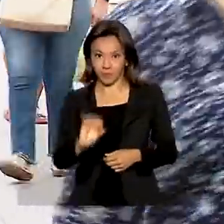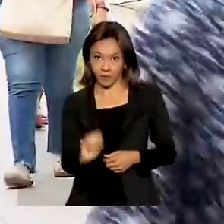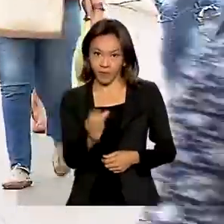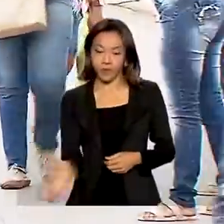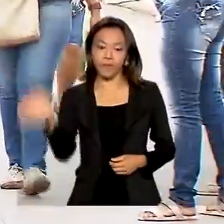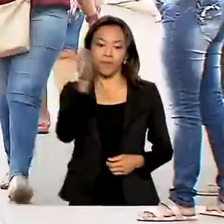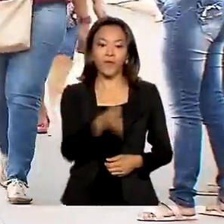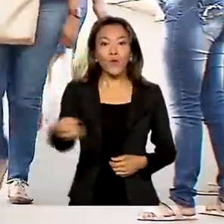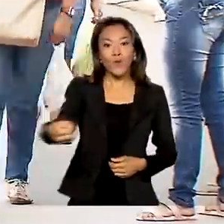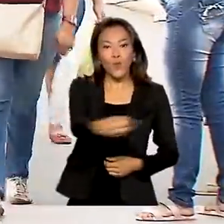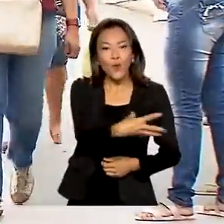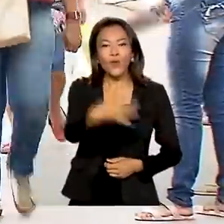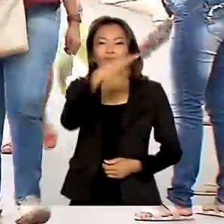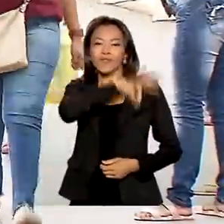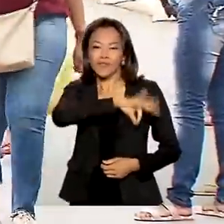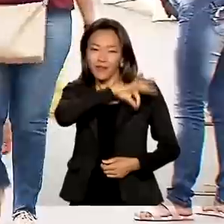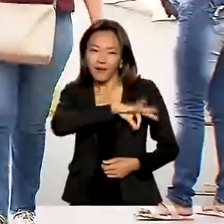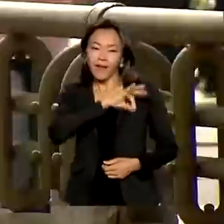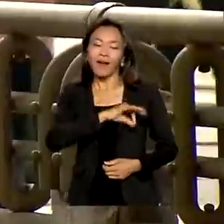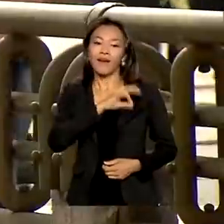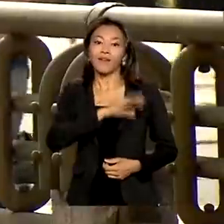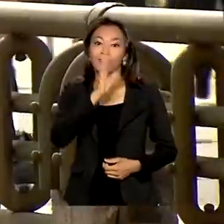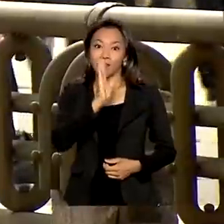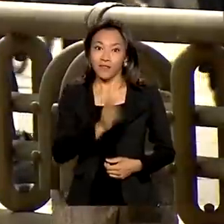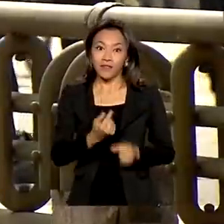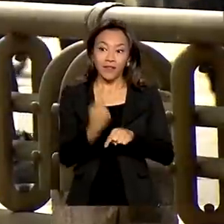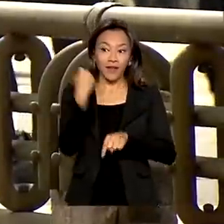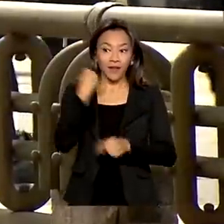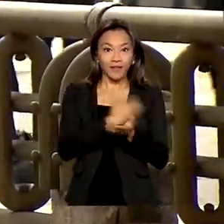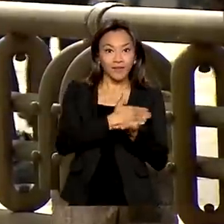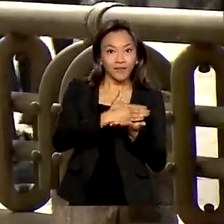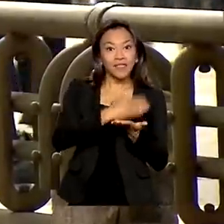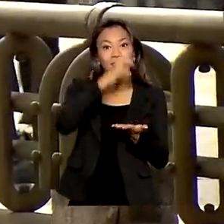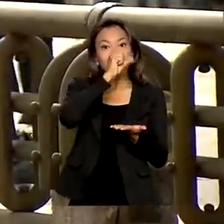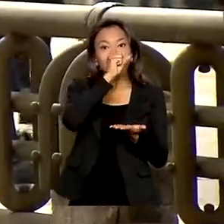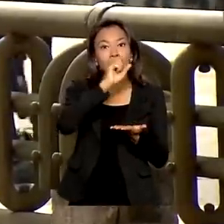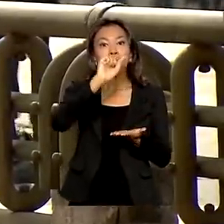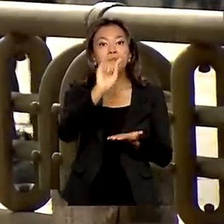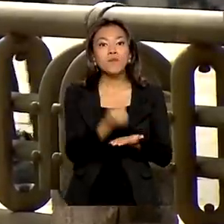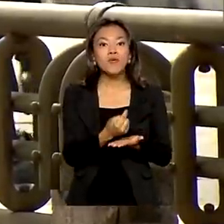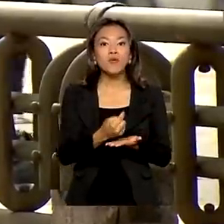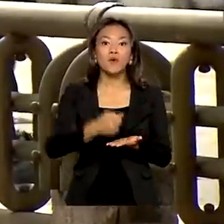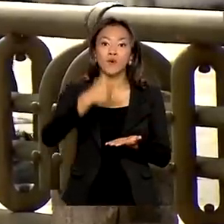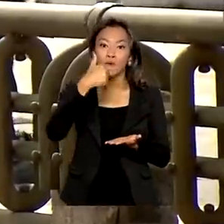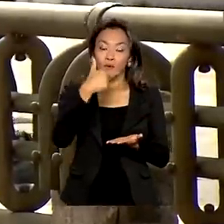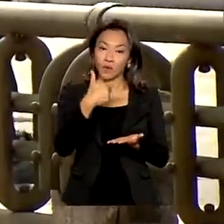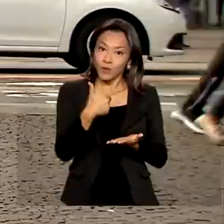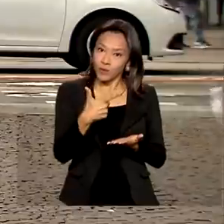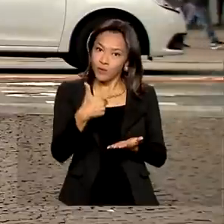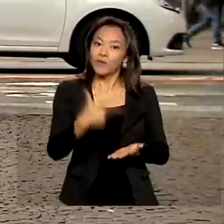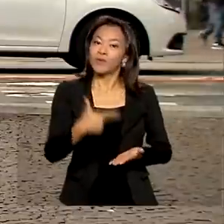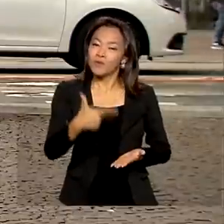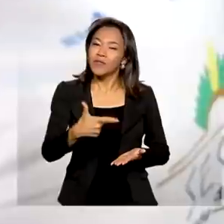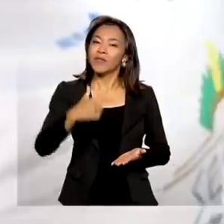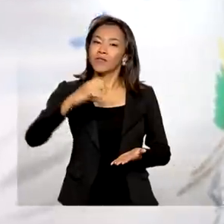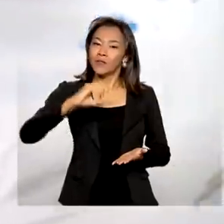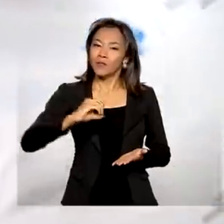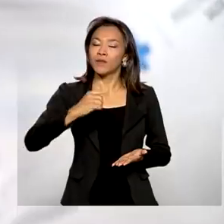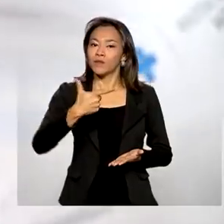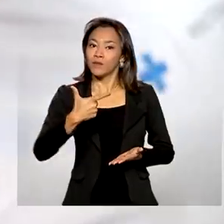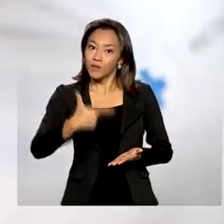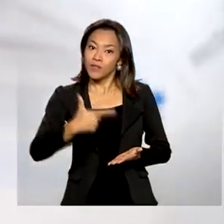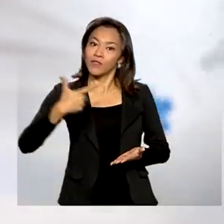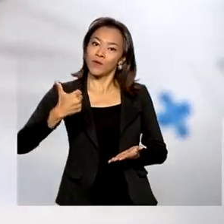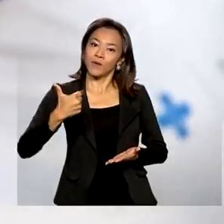salário mínimo está em vigor desde sábado, o valor de R$ 1.212. R$ 4